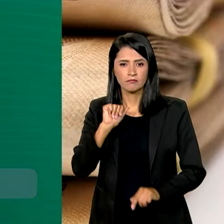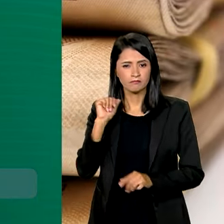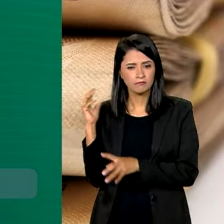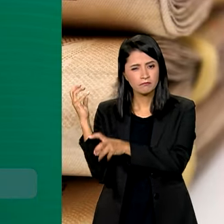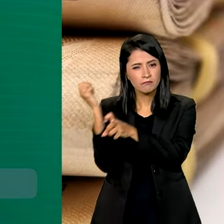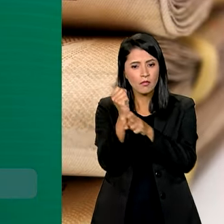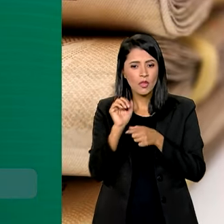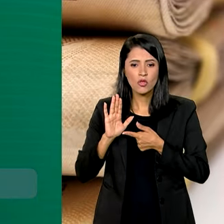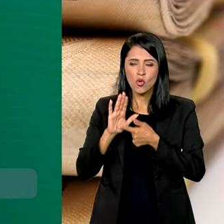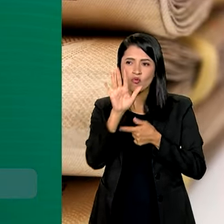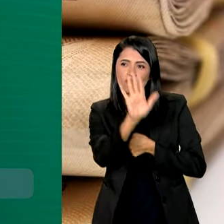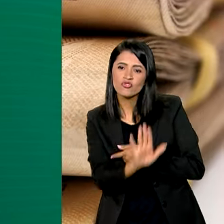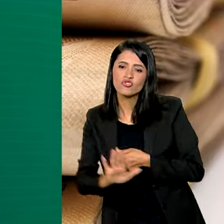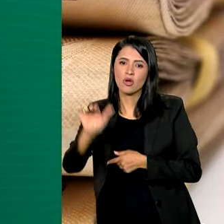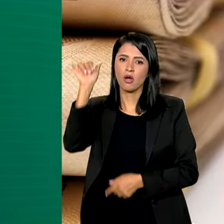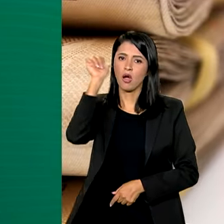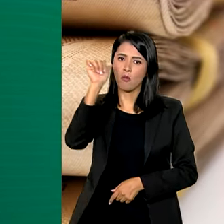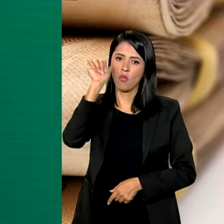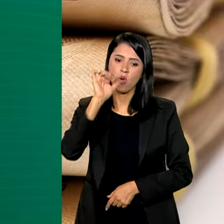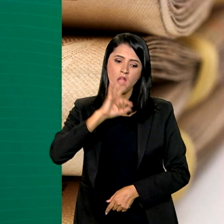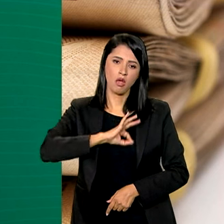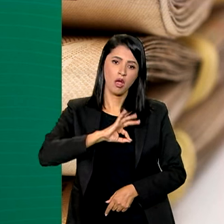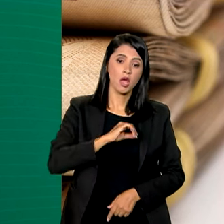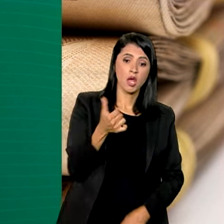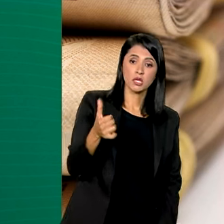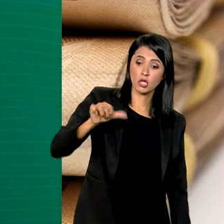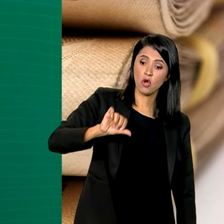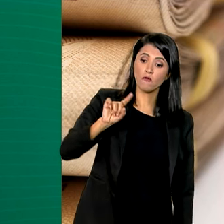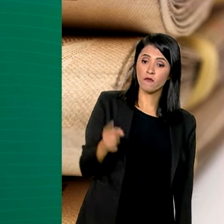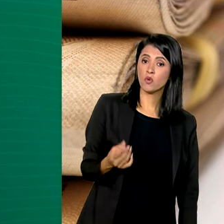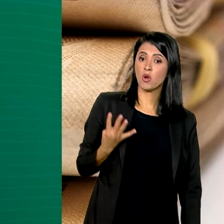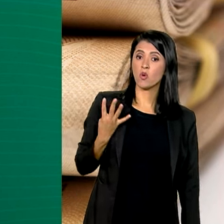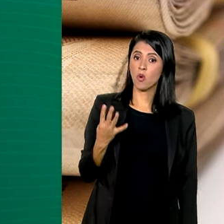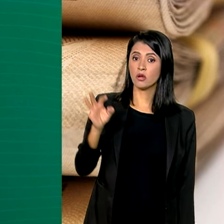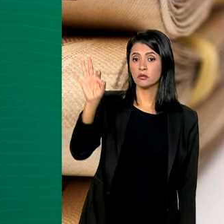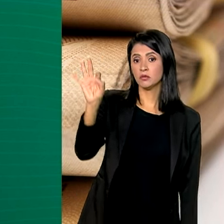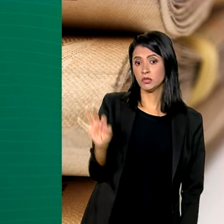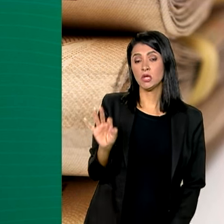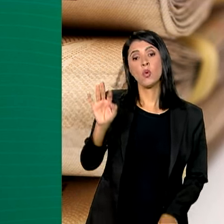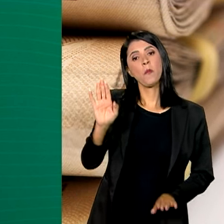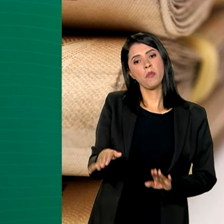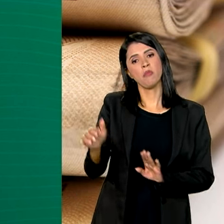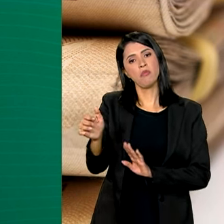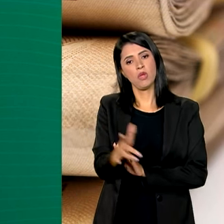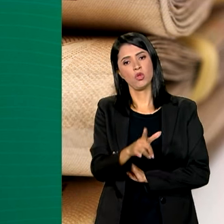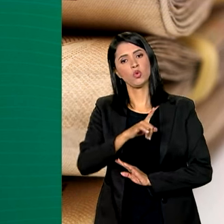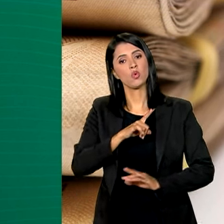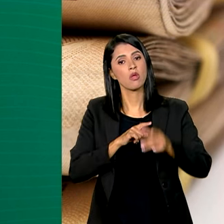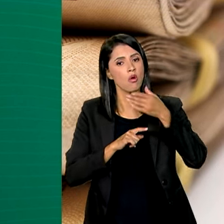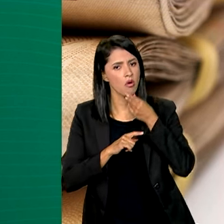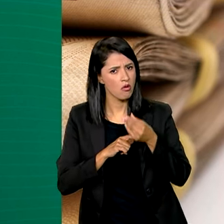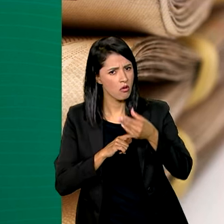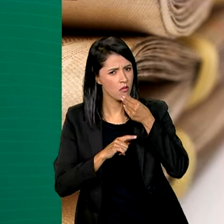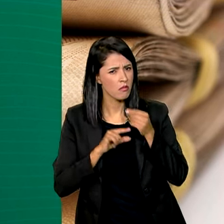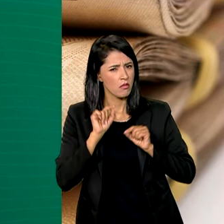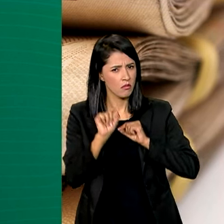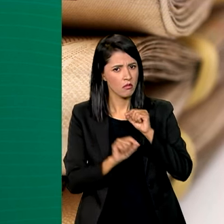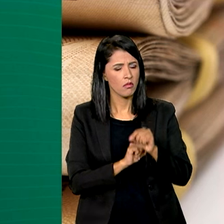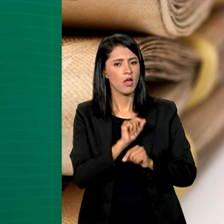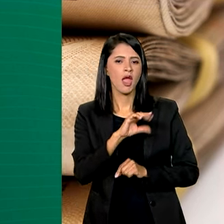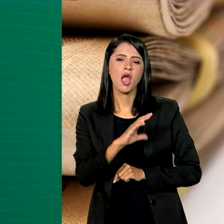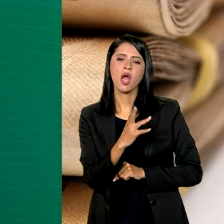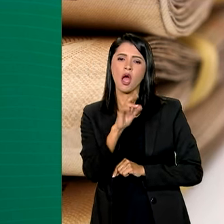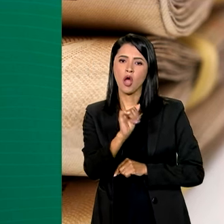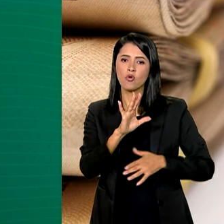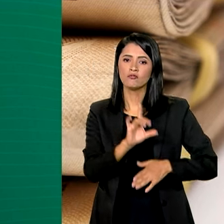mostrou que, em geral, as mulheres ganham 19,4% menos que os homens. Em cargos de